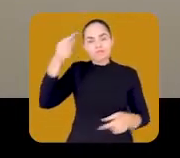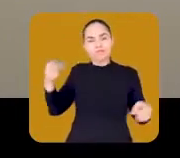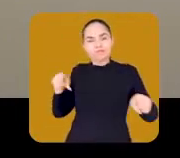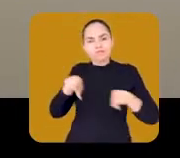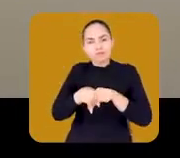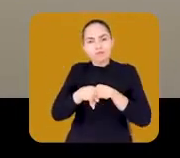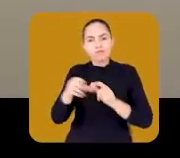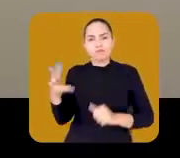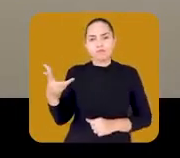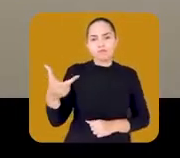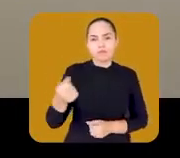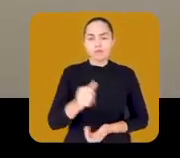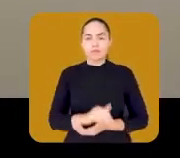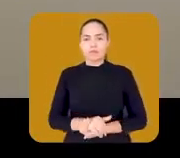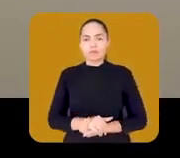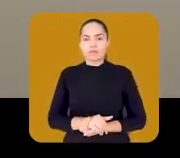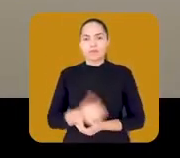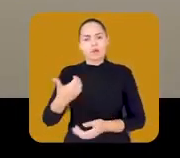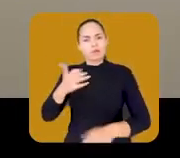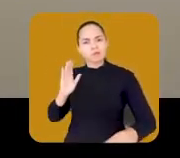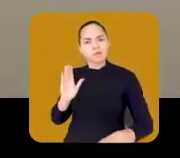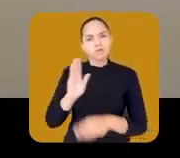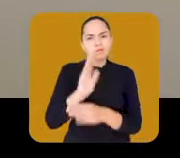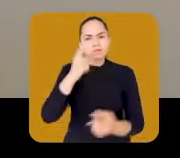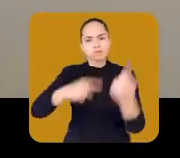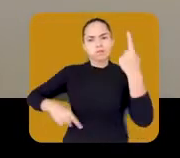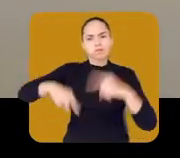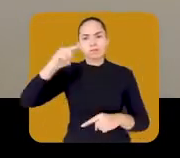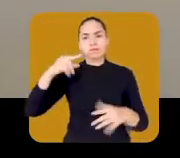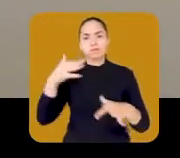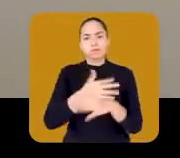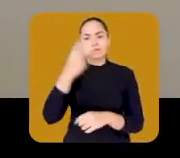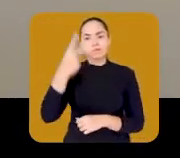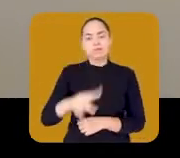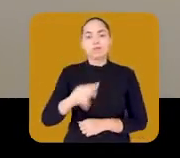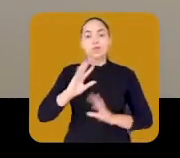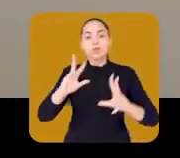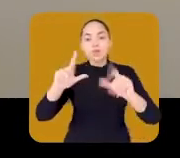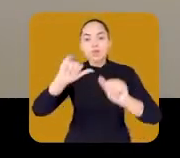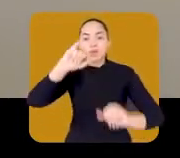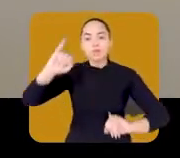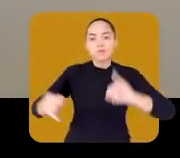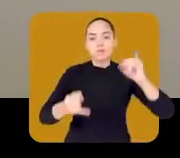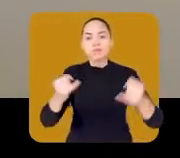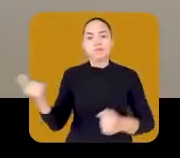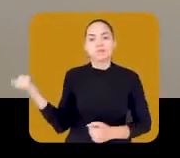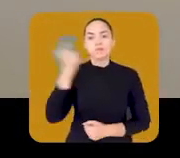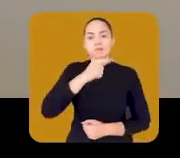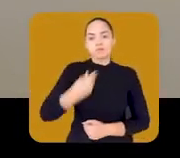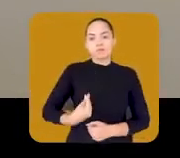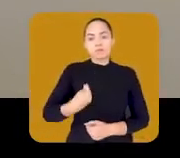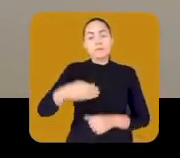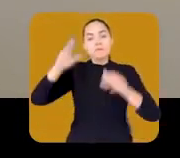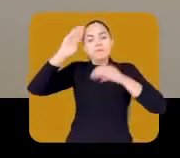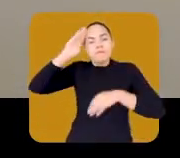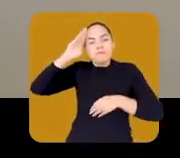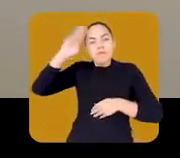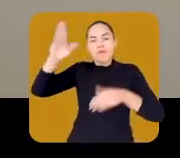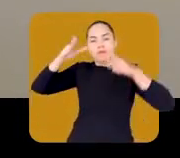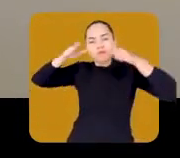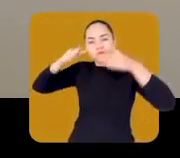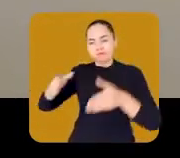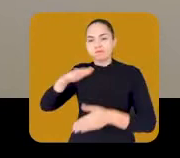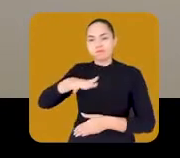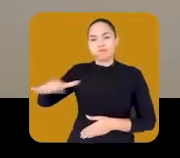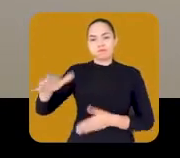parceria entre o governo do Estado e a Prefeitura. Quero somar forças para que possamos criar uma cidade com mais oportunidades para